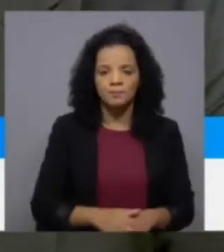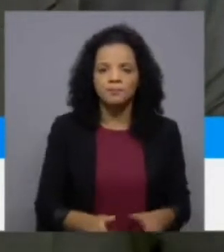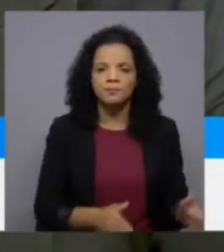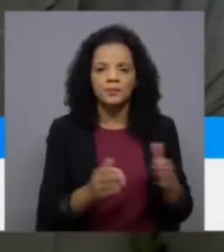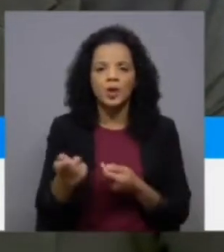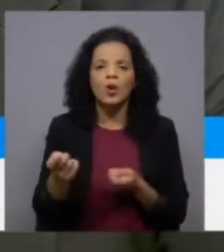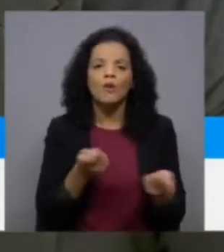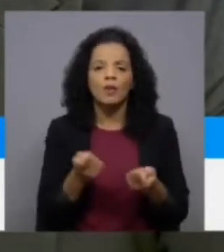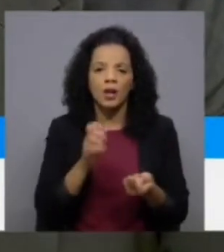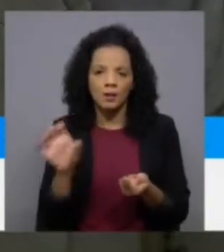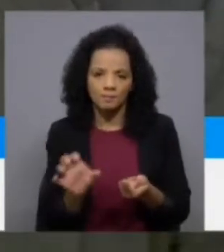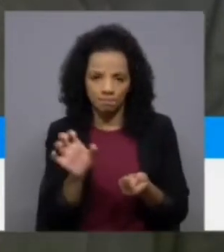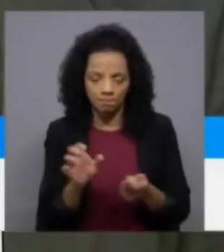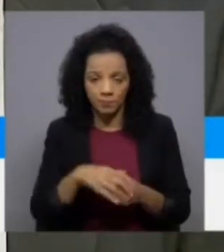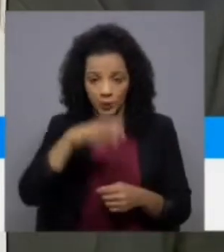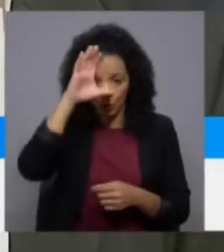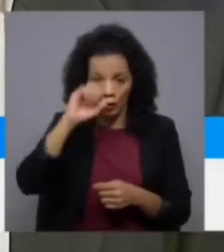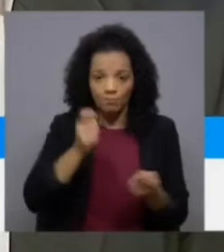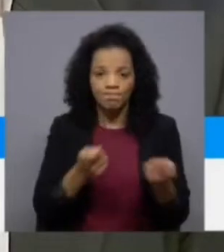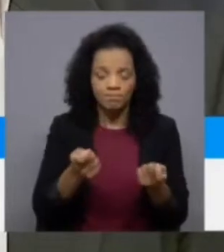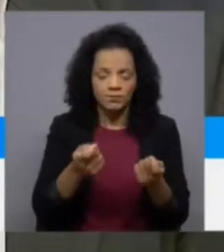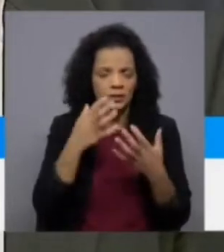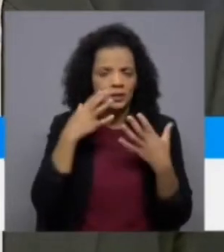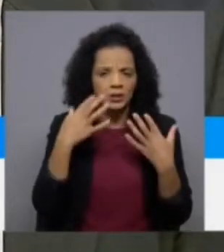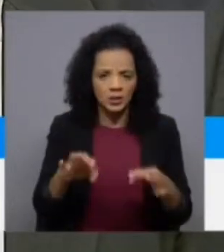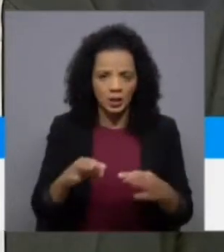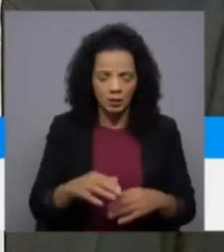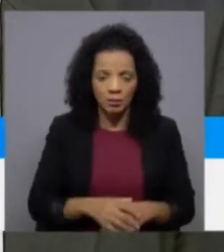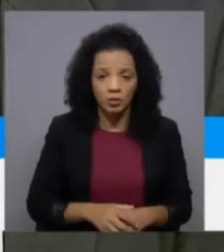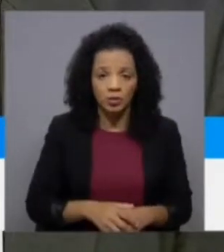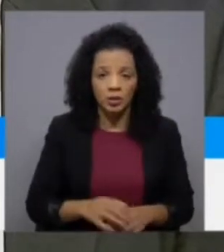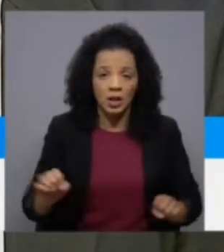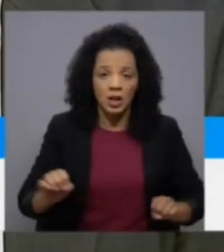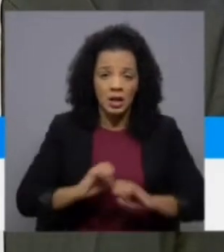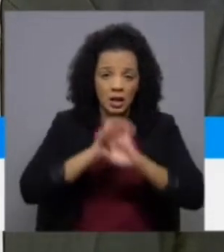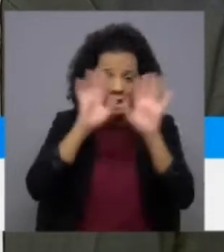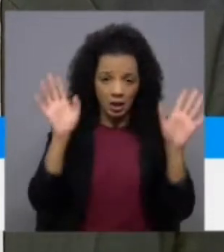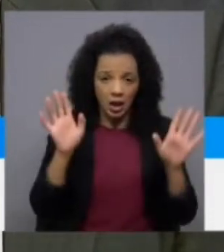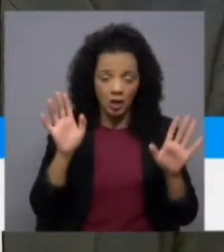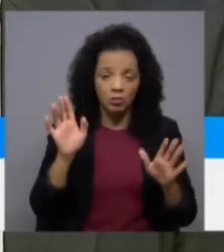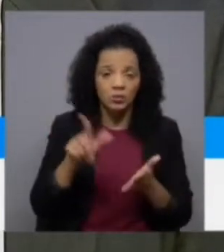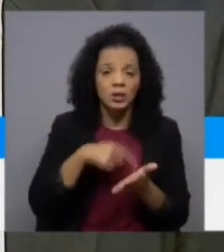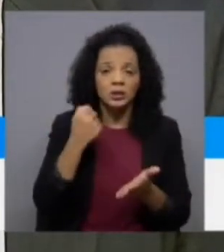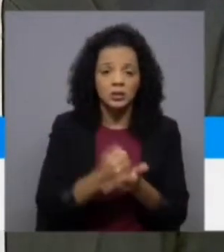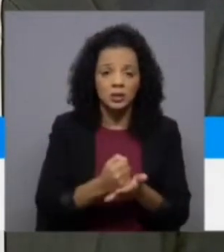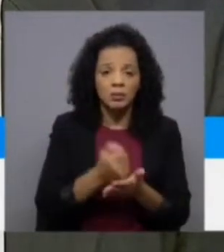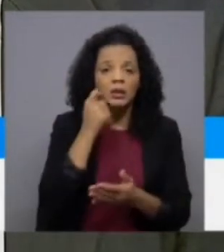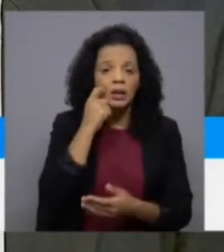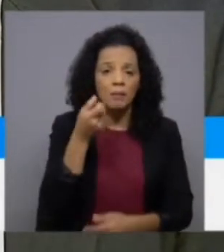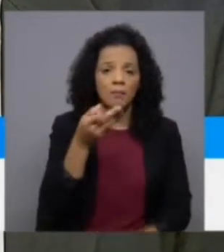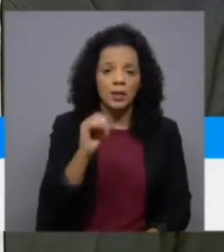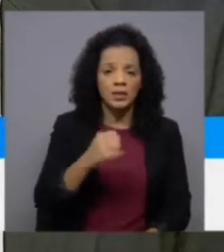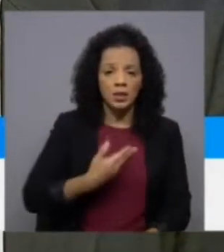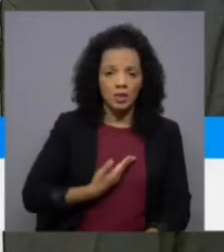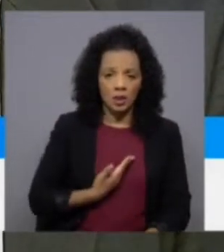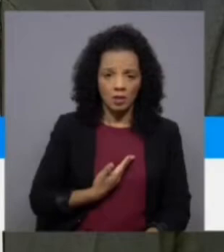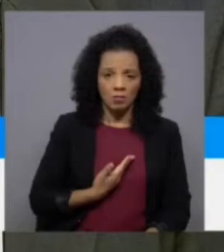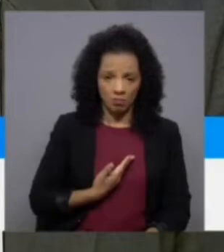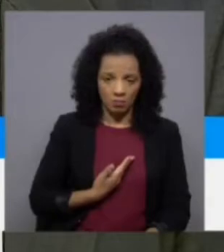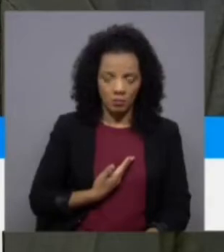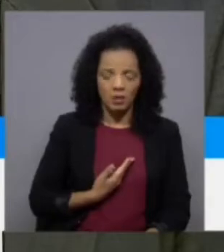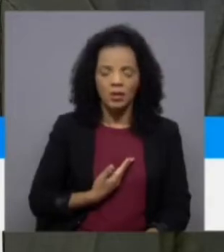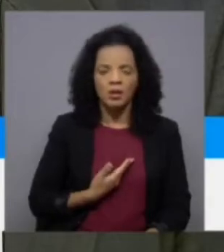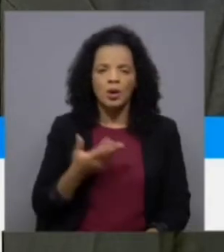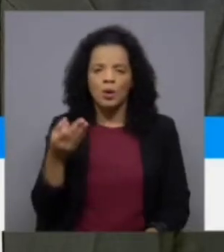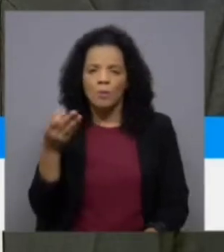governabilidade a questão da governabilidade é simples quem foi muito claro foi sempre o PSD o PS e